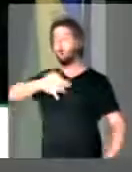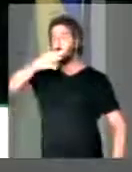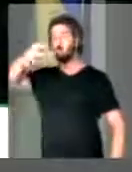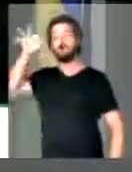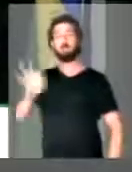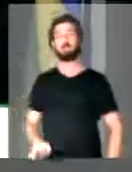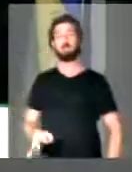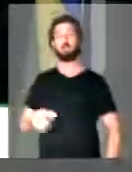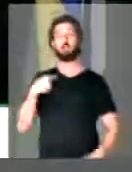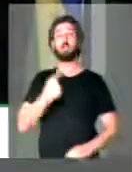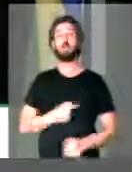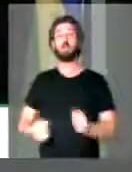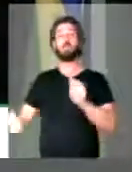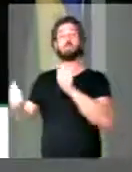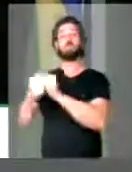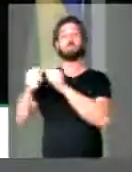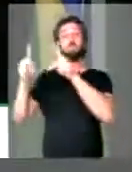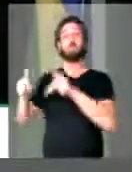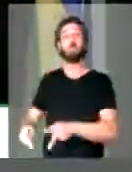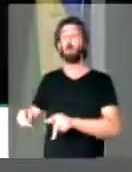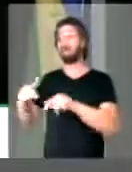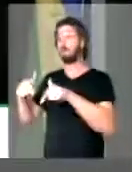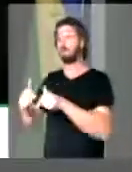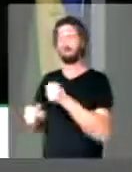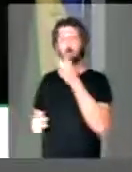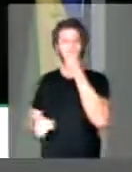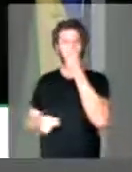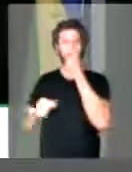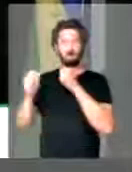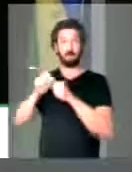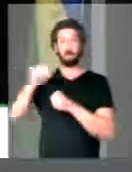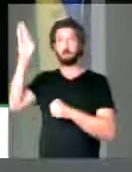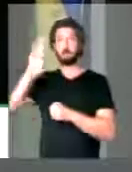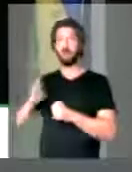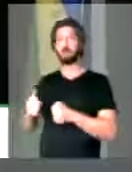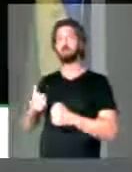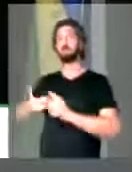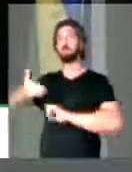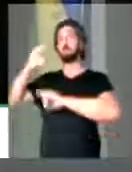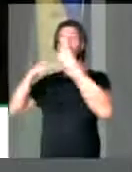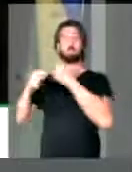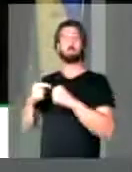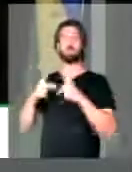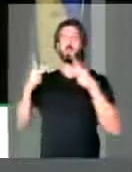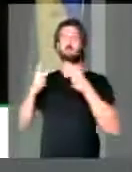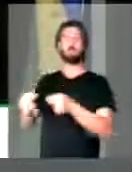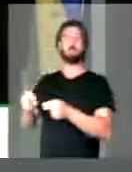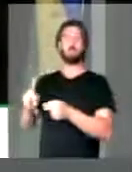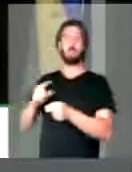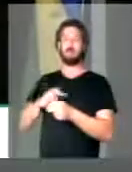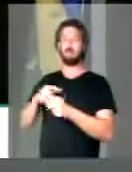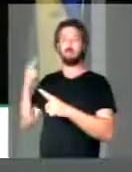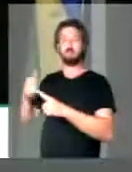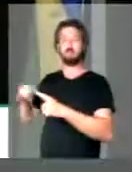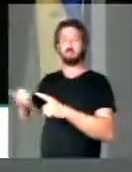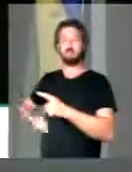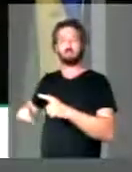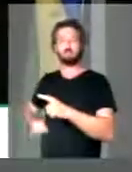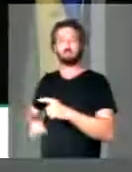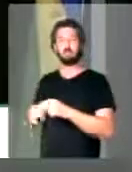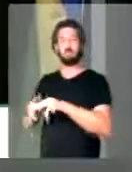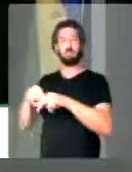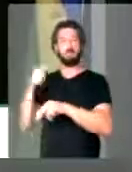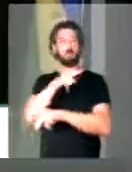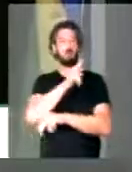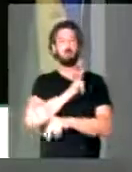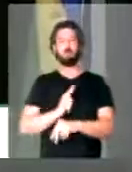E nós estamos ao lado do trabalhador que fez esse país grande e que não merece ser maltratado por um governo que